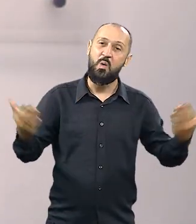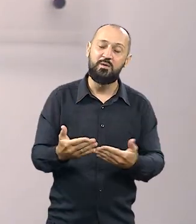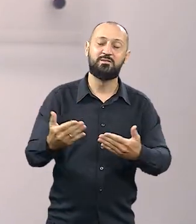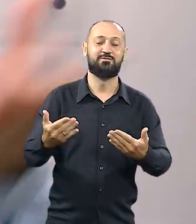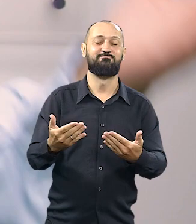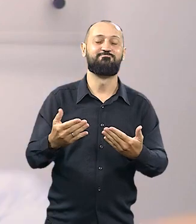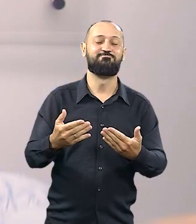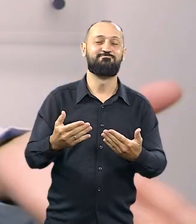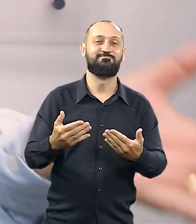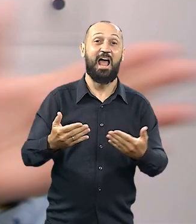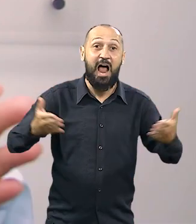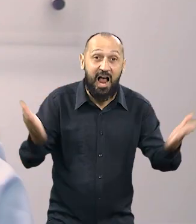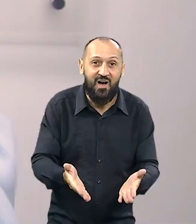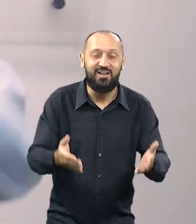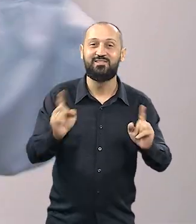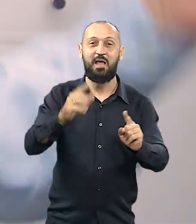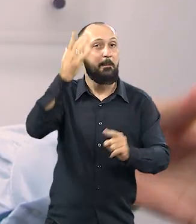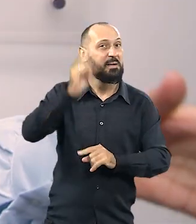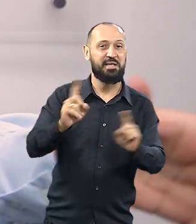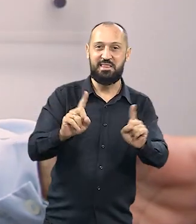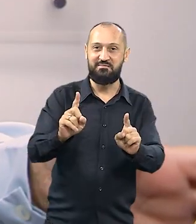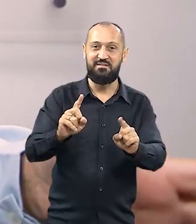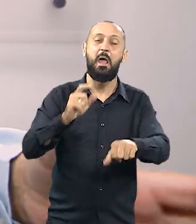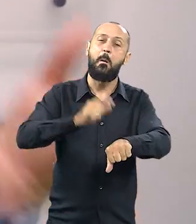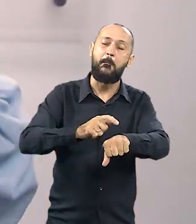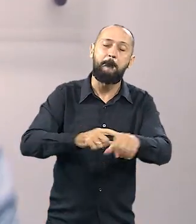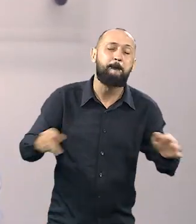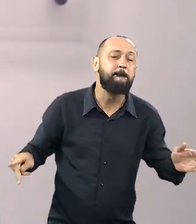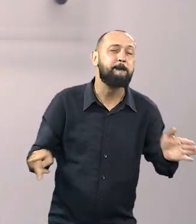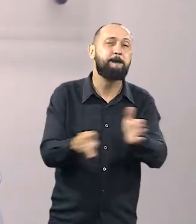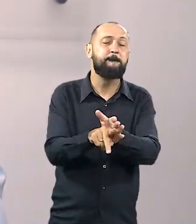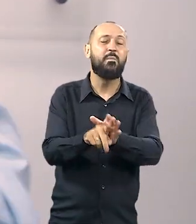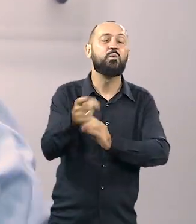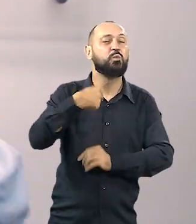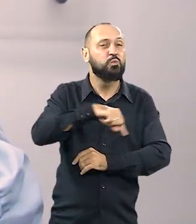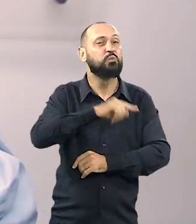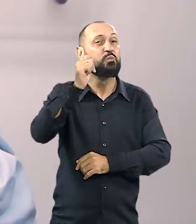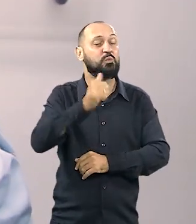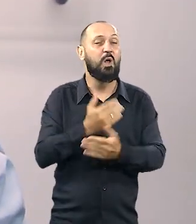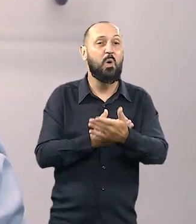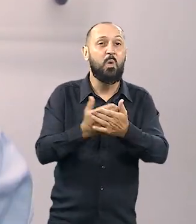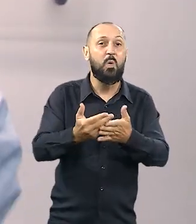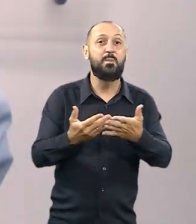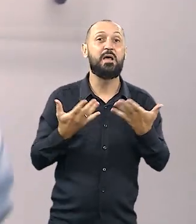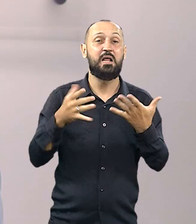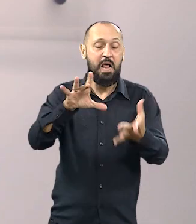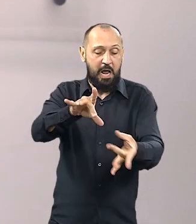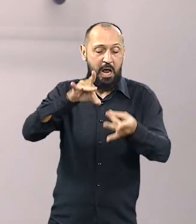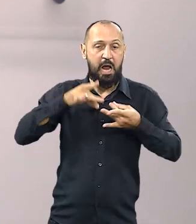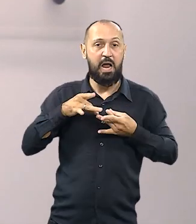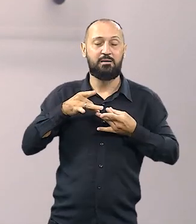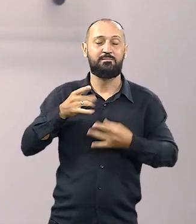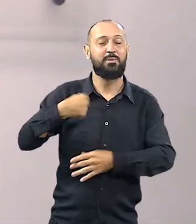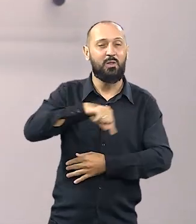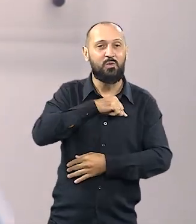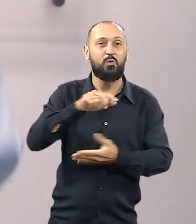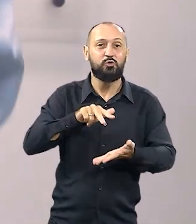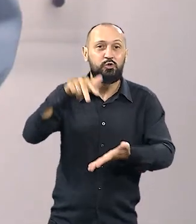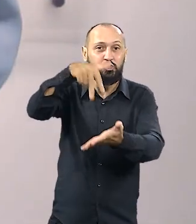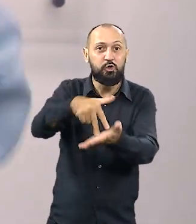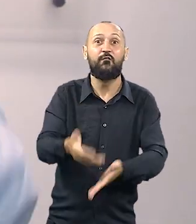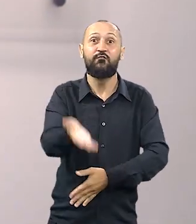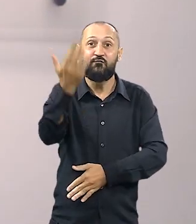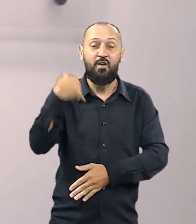É hoje, é agora. É assim que eu costumo dizer, não é para amanhã. Esse é o momento de nós, mulheres, realmente assumirmos esse protagonismo.